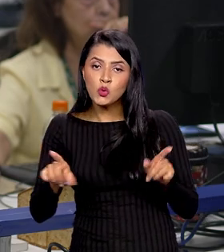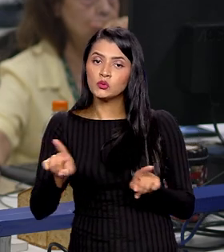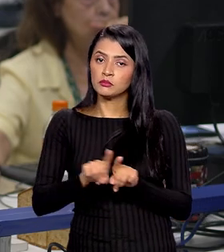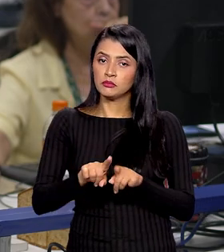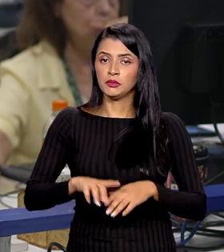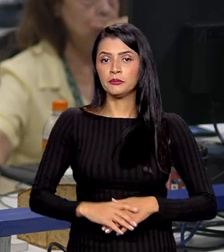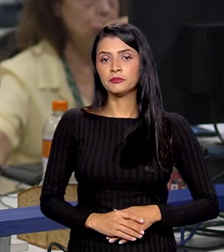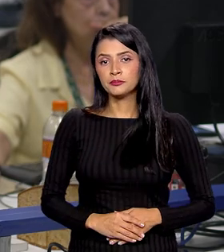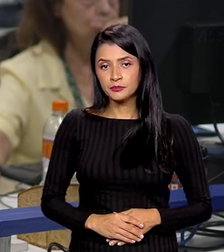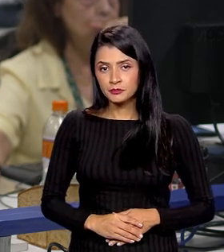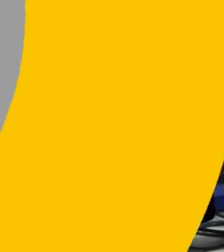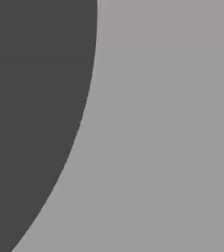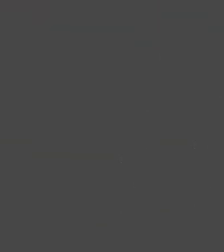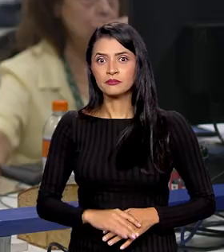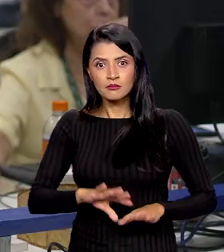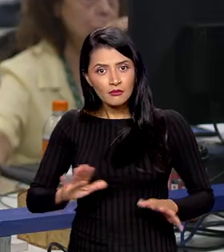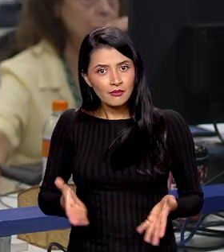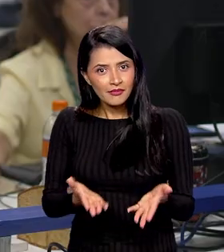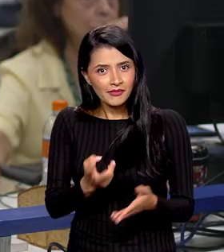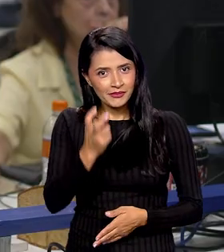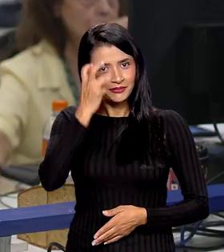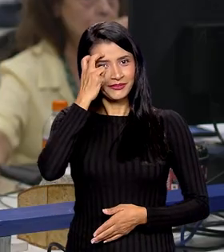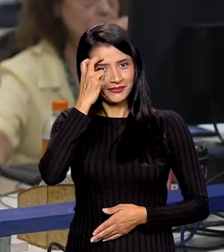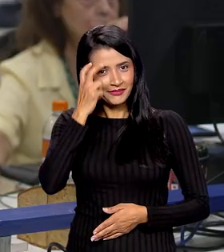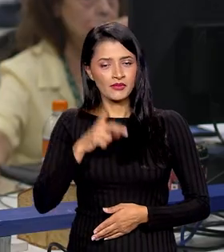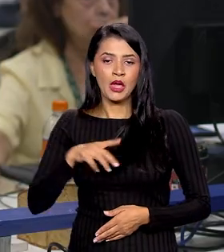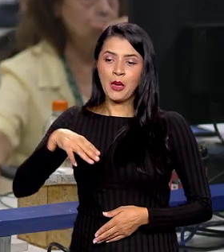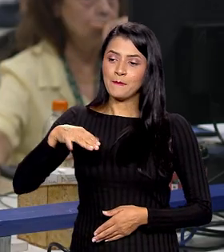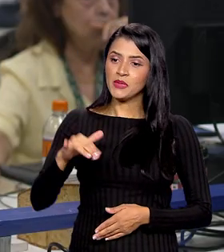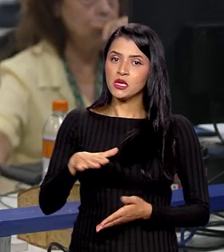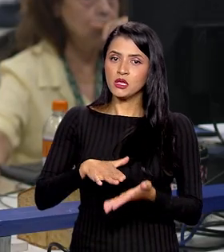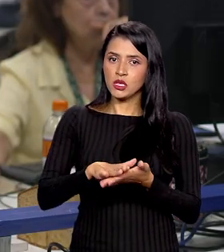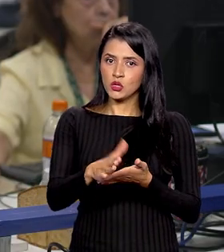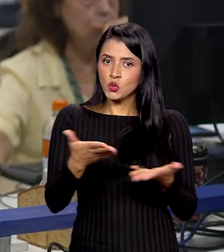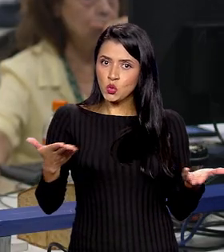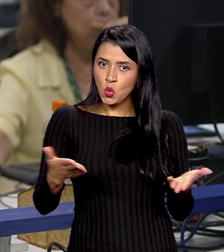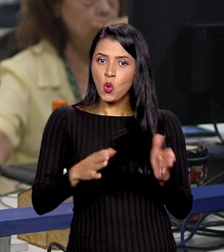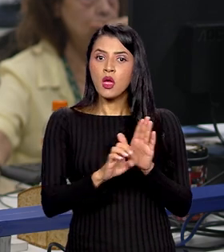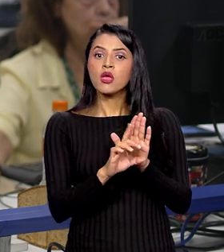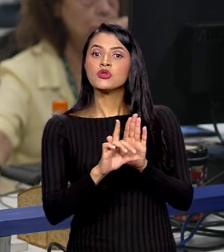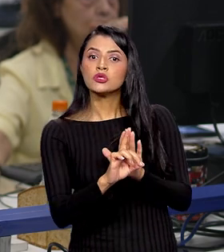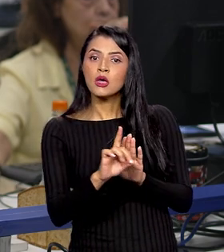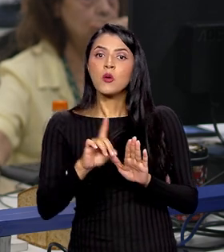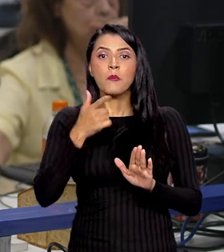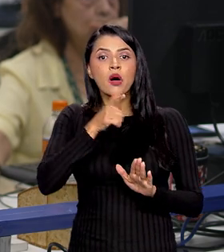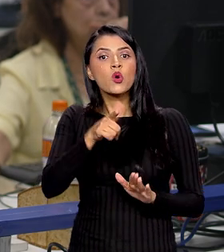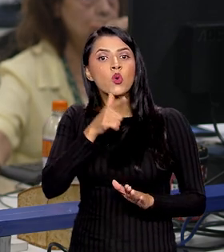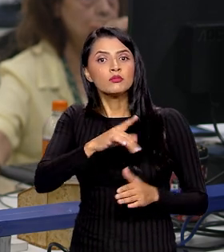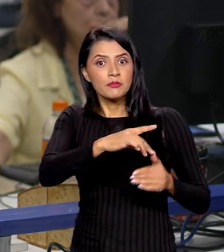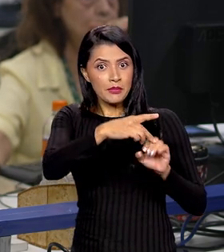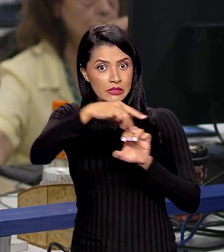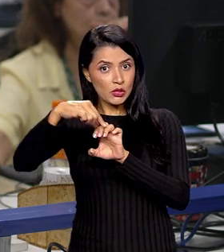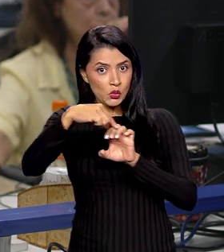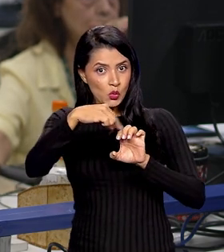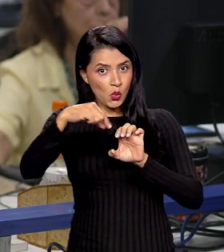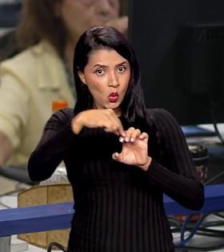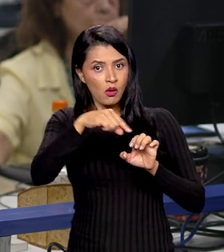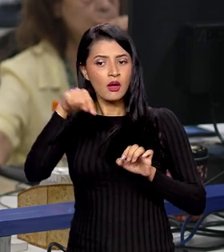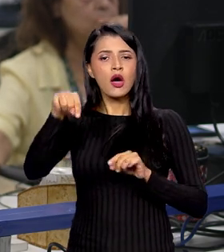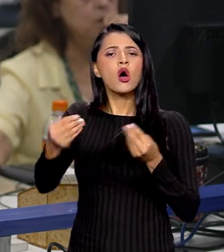e outros benefícios. Fomentar a cultura. O MINK lançou hoje um edital para levar